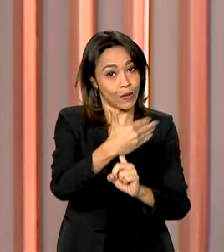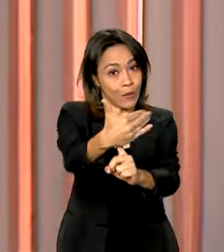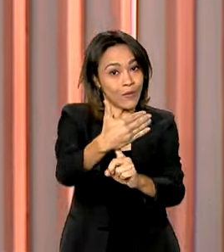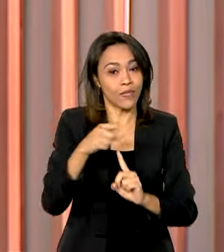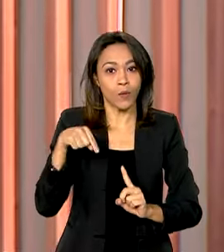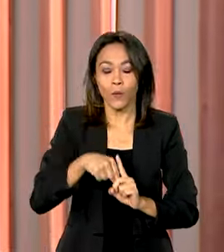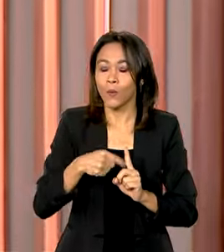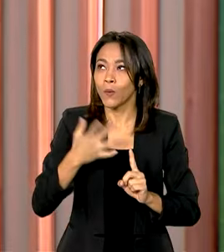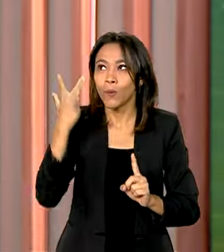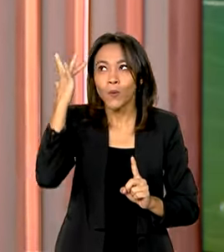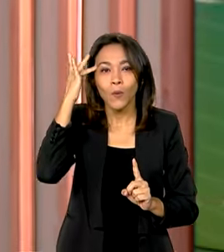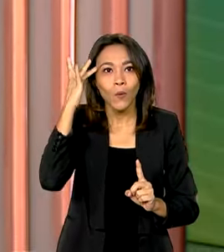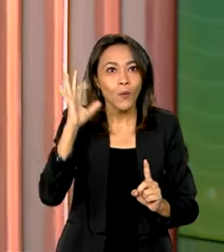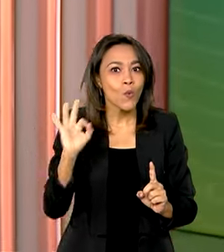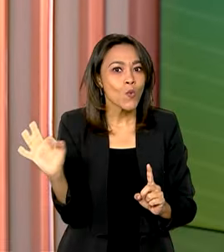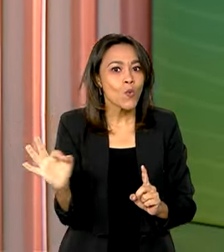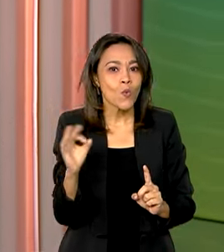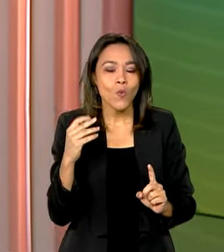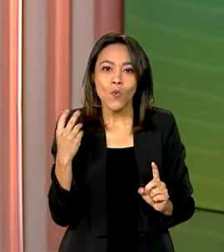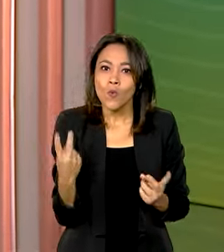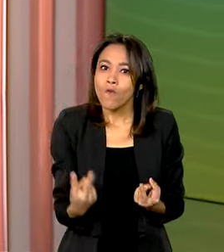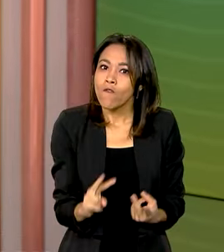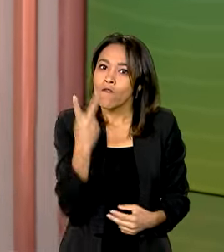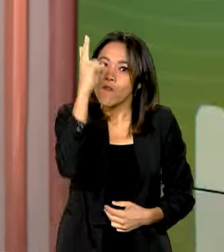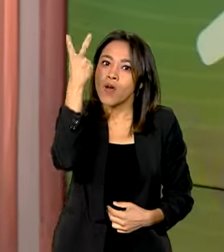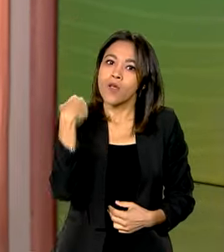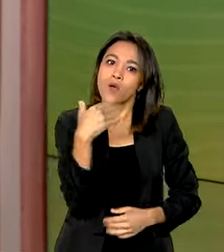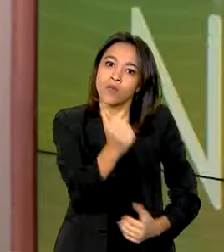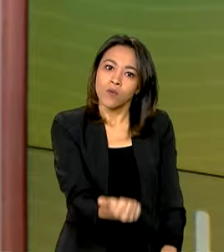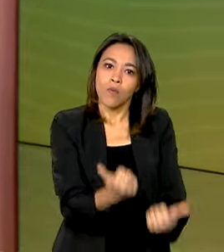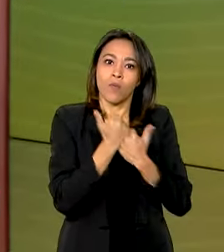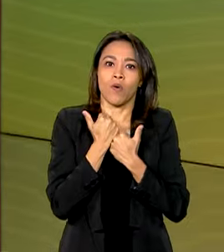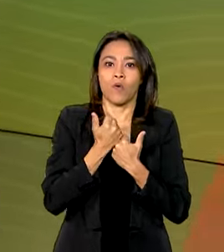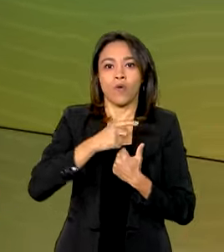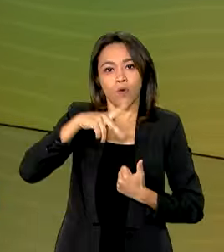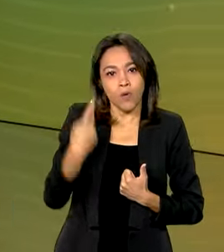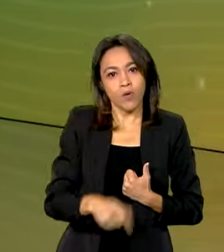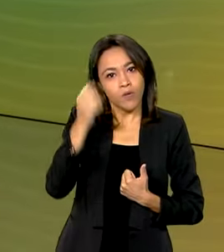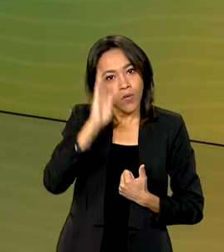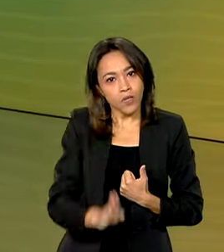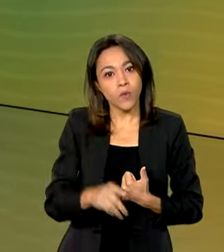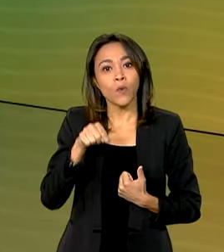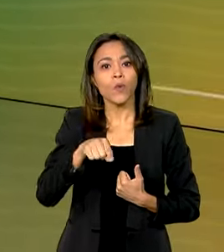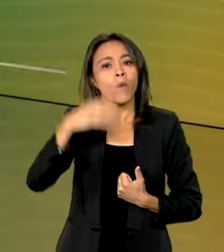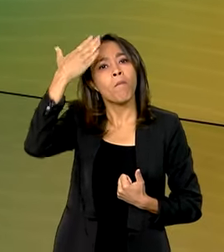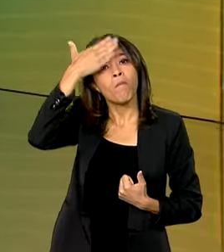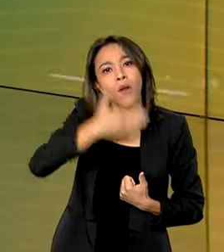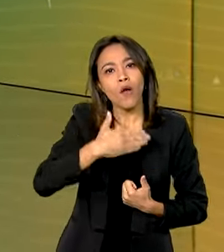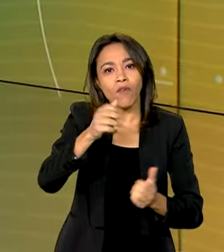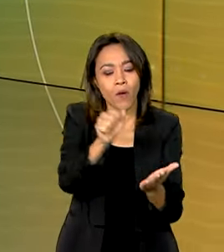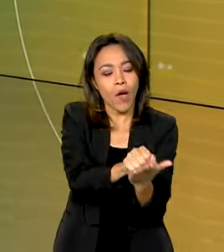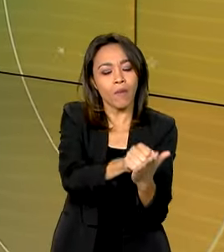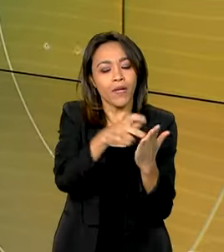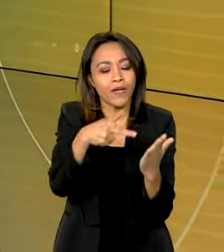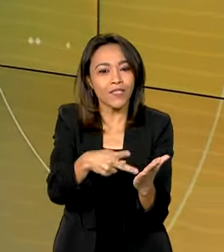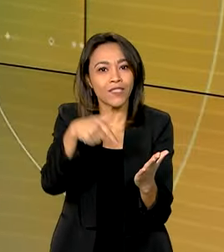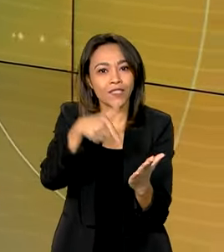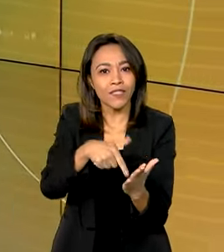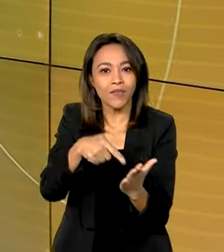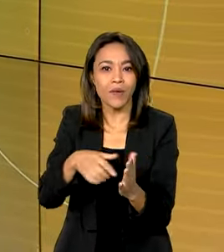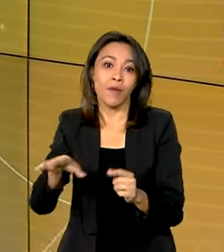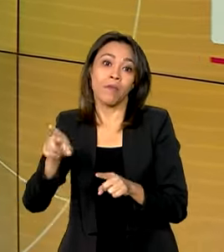valiosa aliada na prevenção de desastres naturais aqui no Brasil. Uma prova disso é um aplicativo desenvolvido pelo